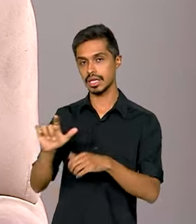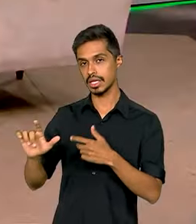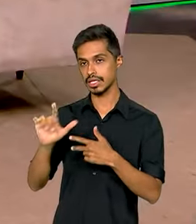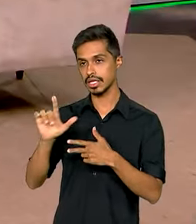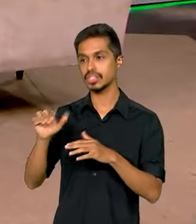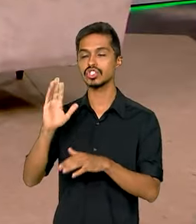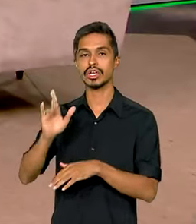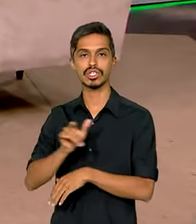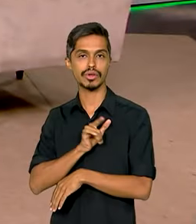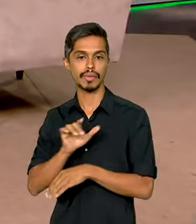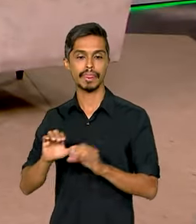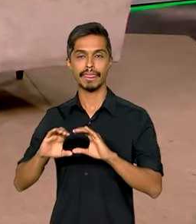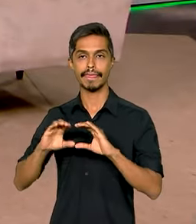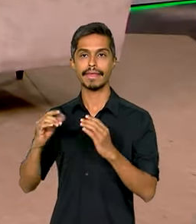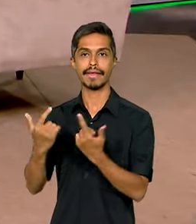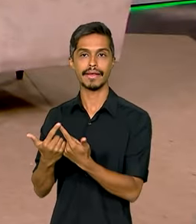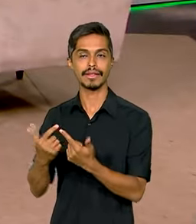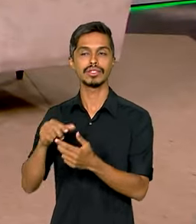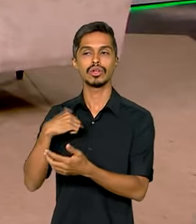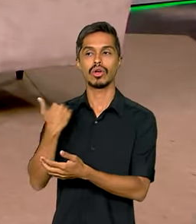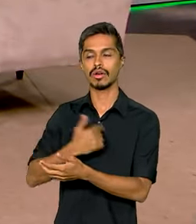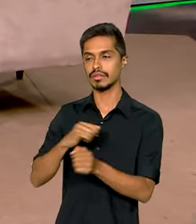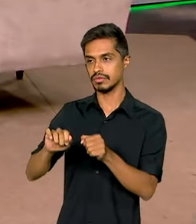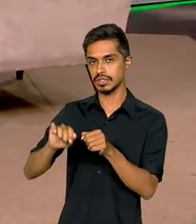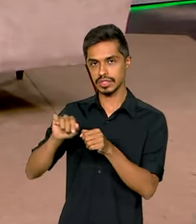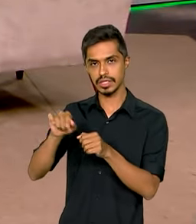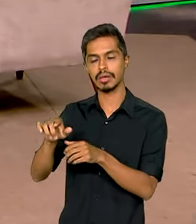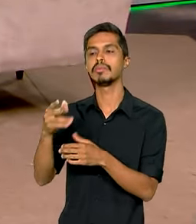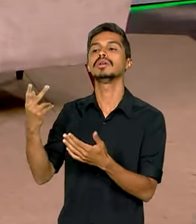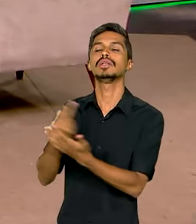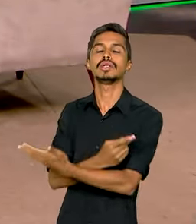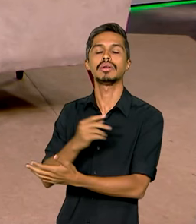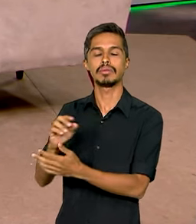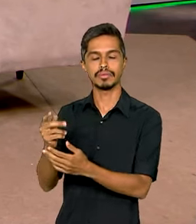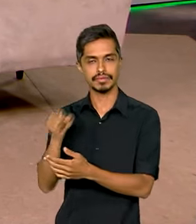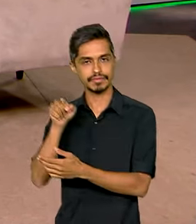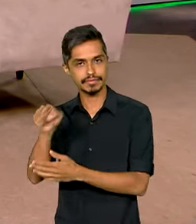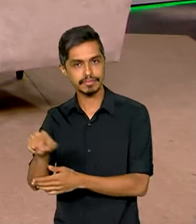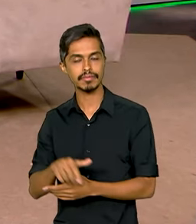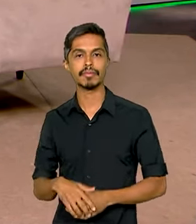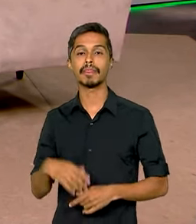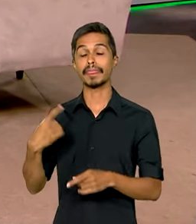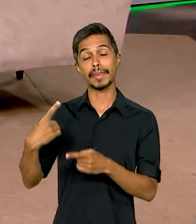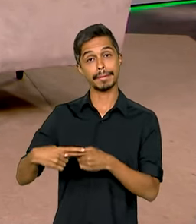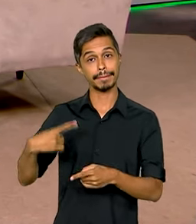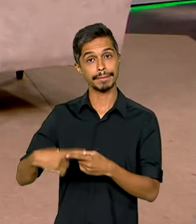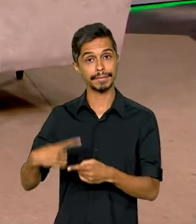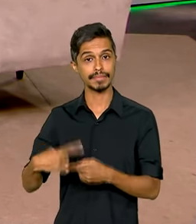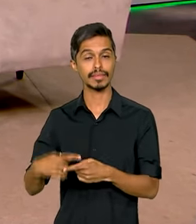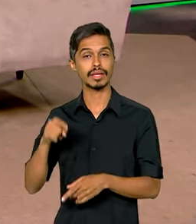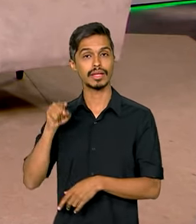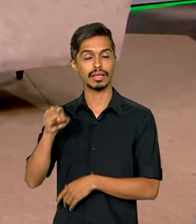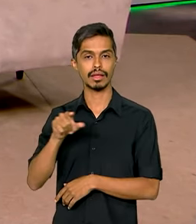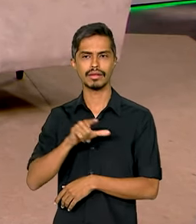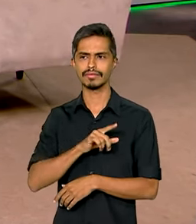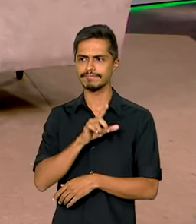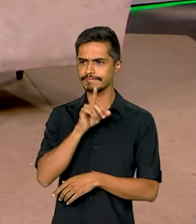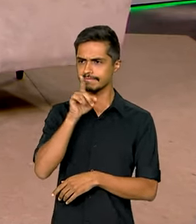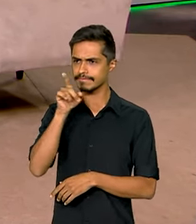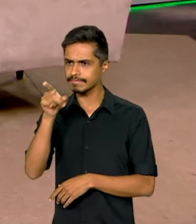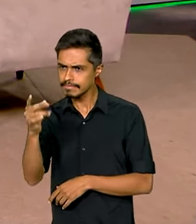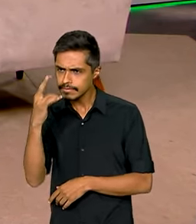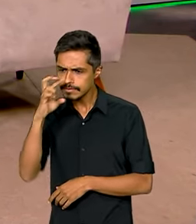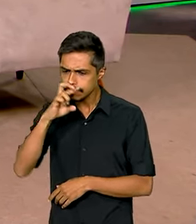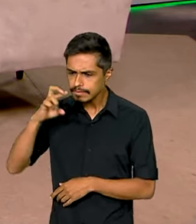demanda. Então, realizamos. A blitz tem sido um sucesso por onde está passando, justamente porque vai em loco ver